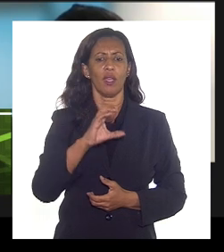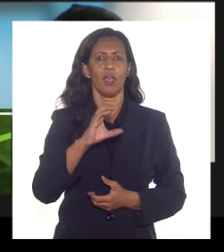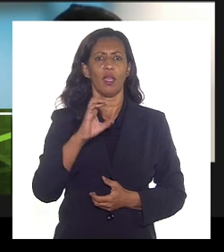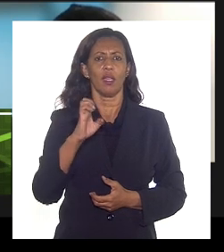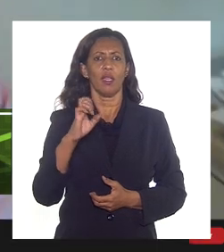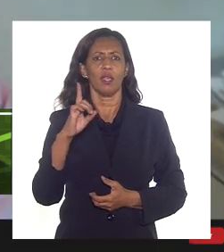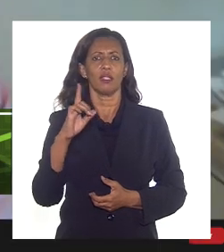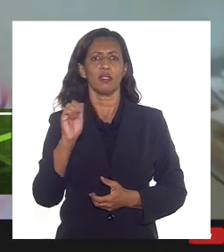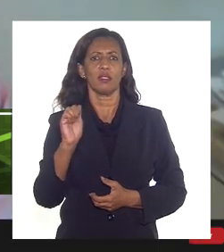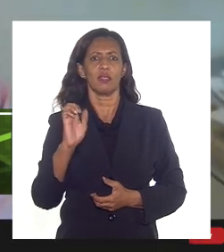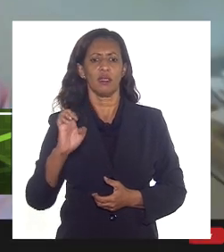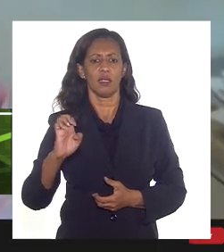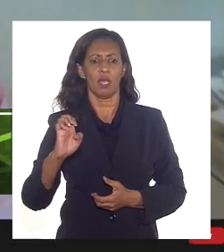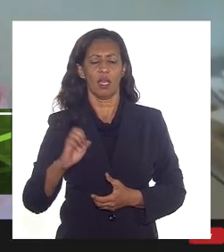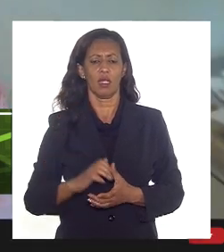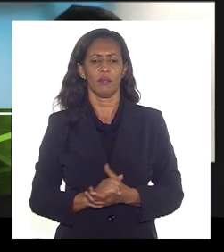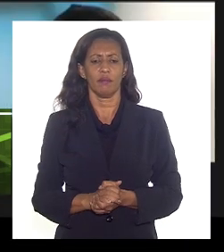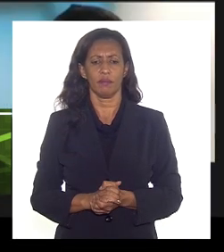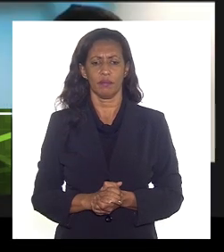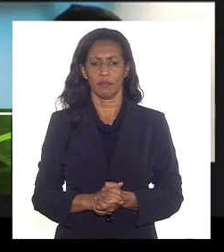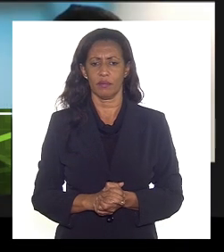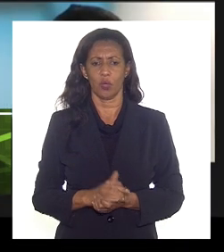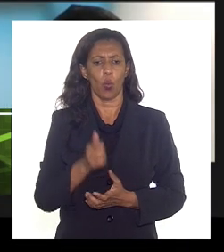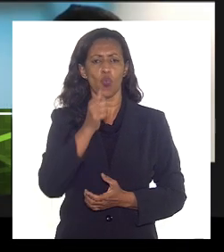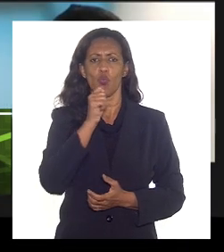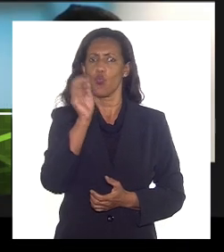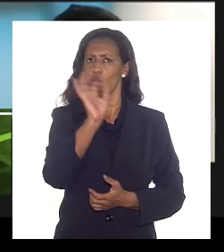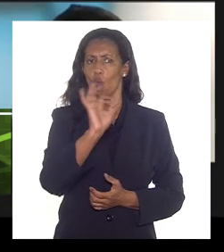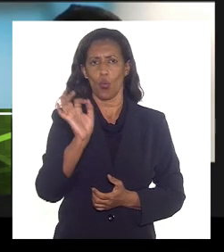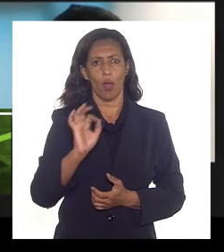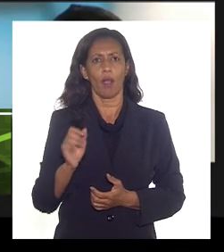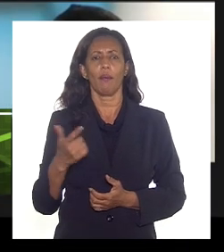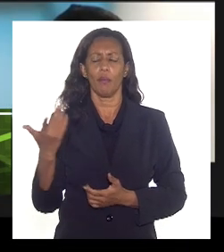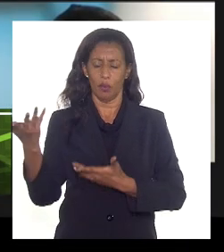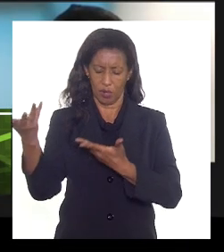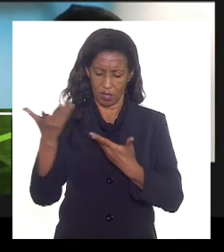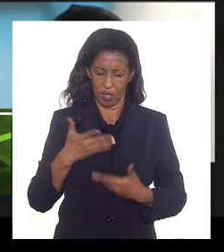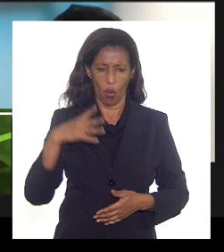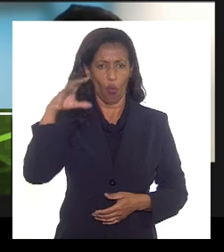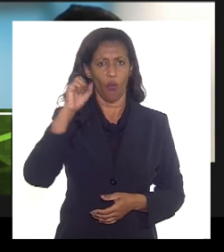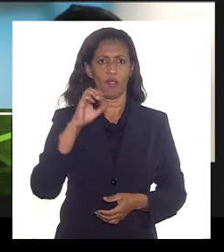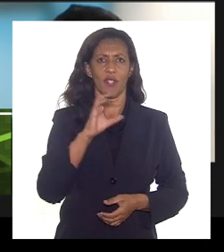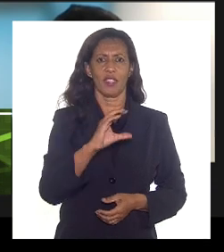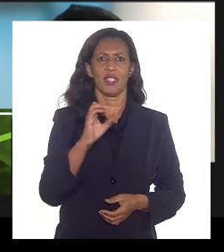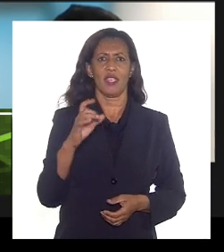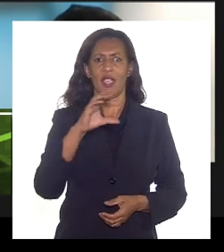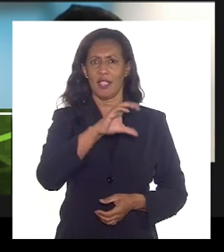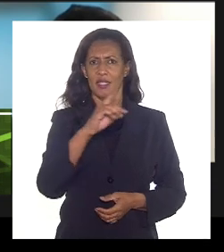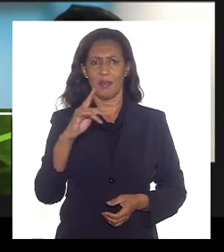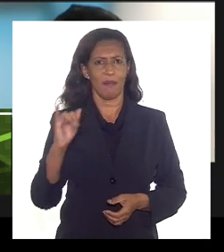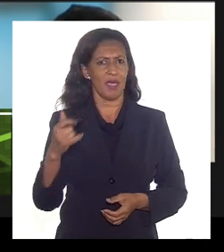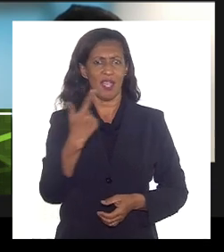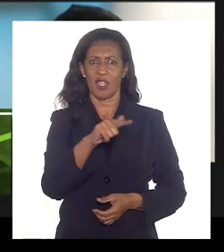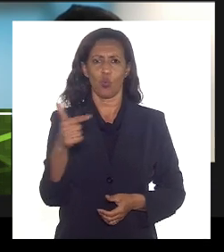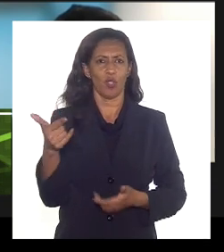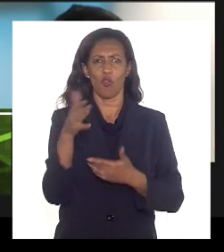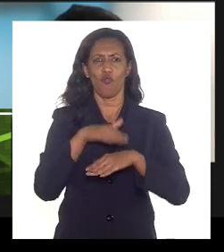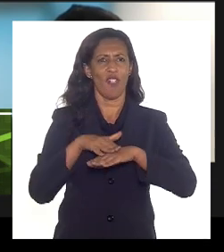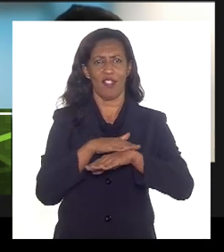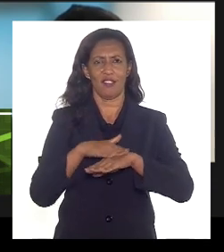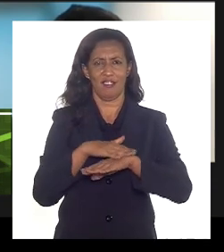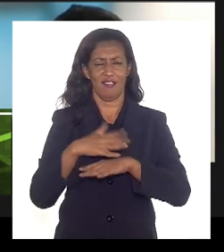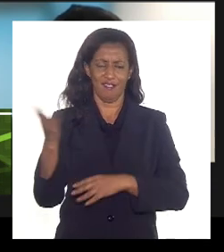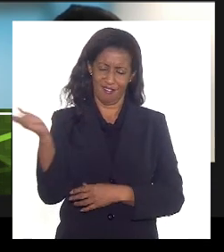Fica anotado para uma próxima vez. Não há problema, desde que ela venha... Vê lá, aqui na CPI não tem conversa, nem todo mundo.